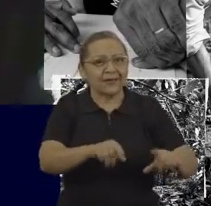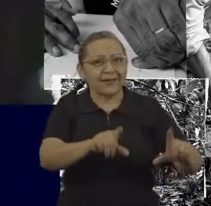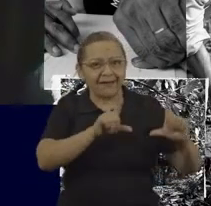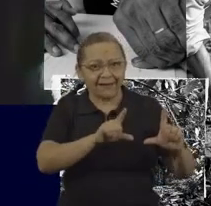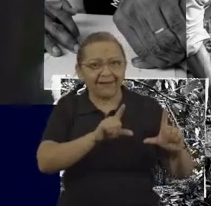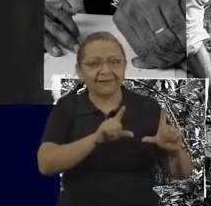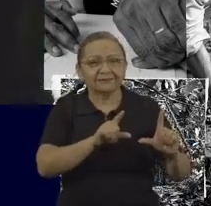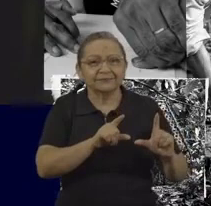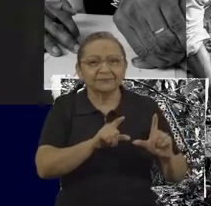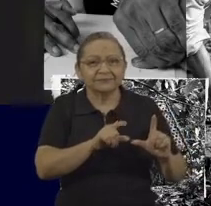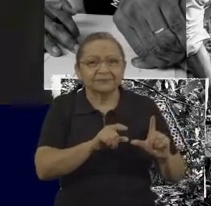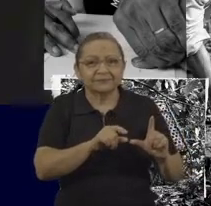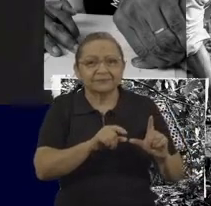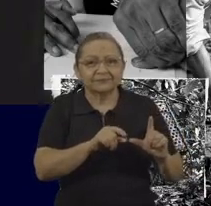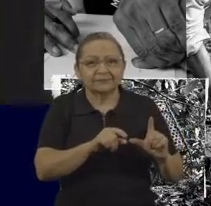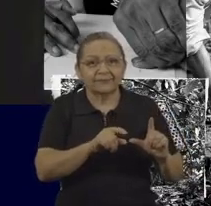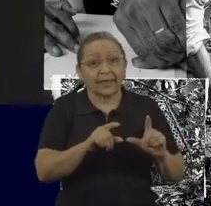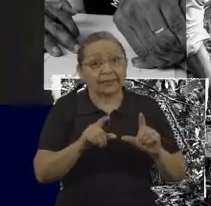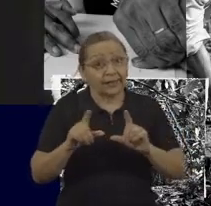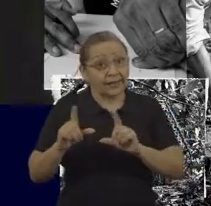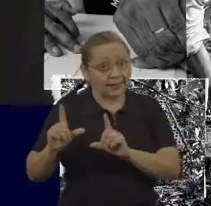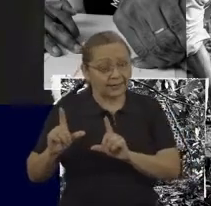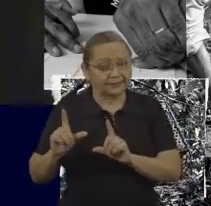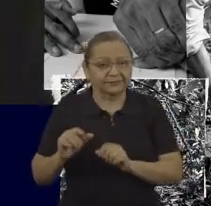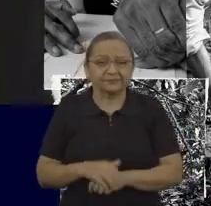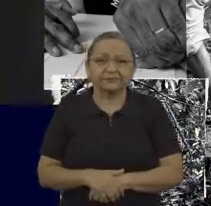apresentação. Vamos ver aqui.